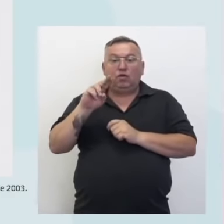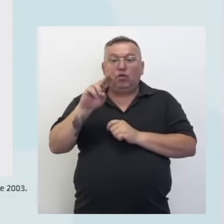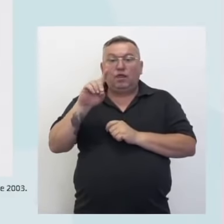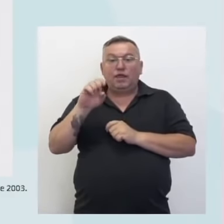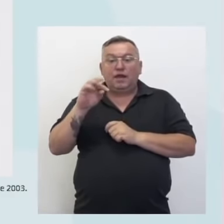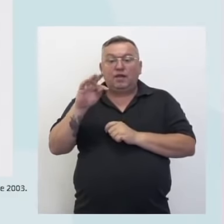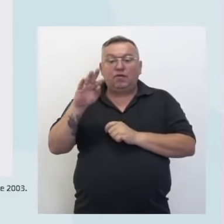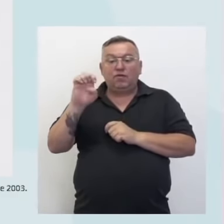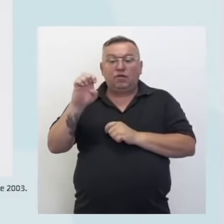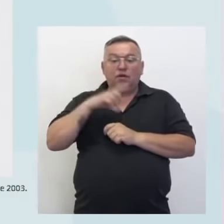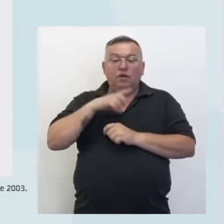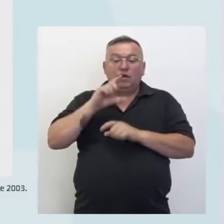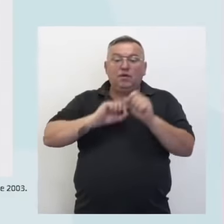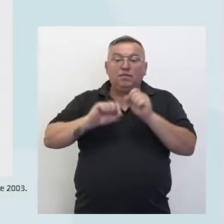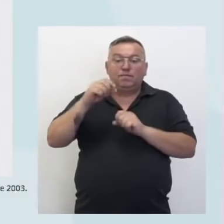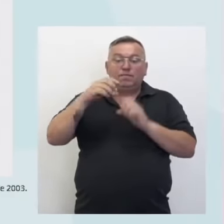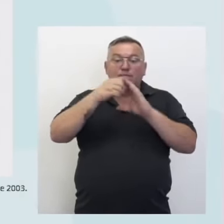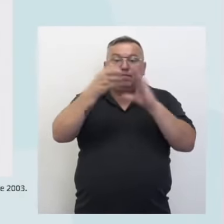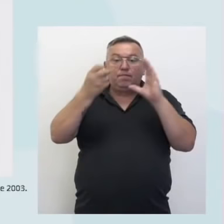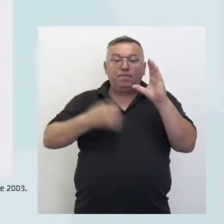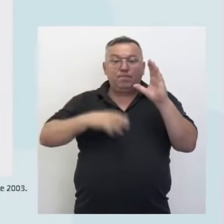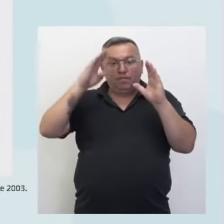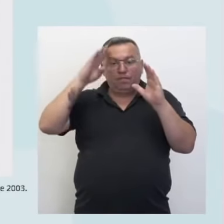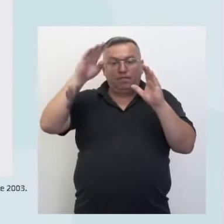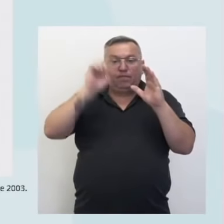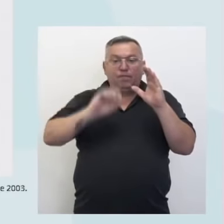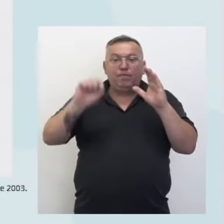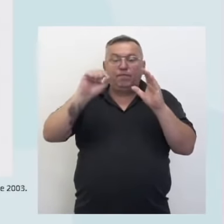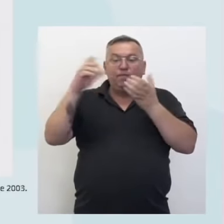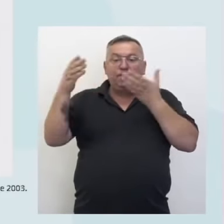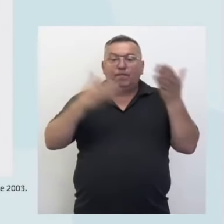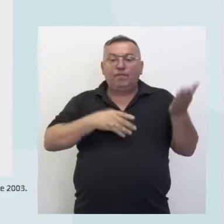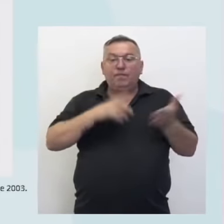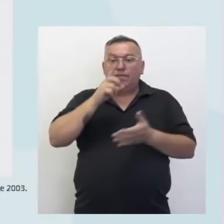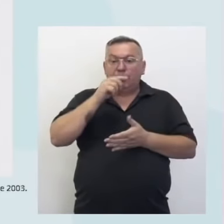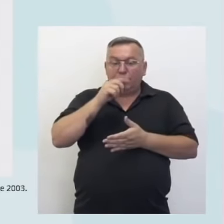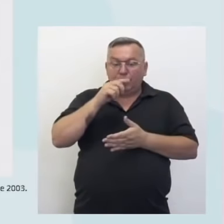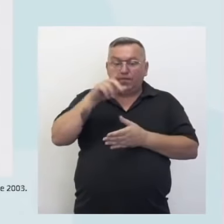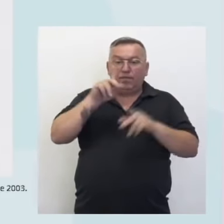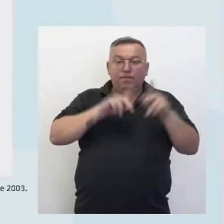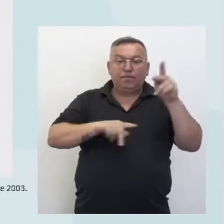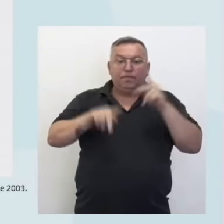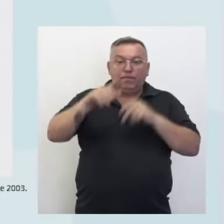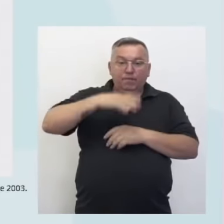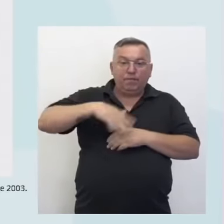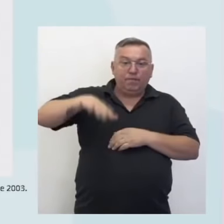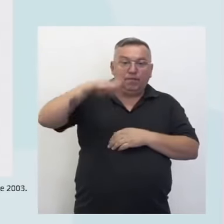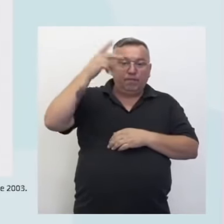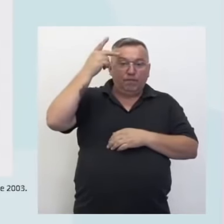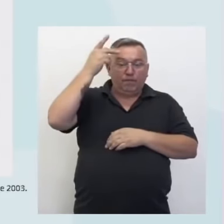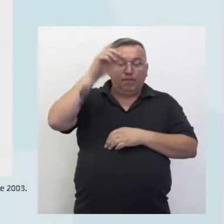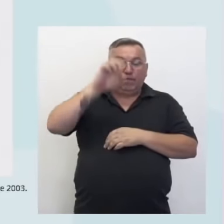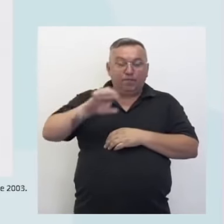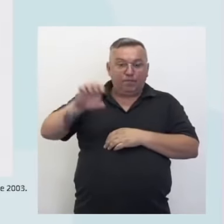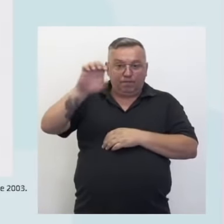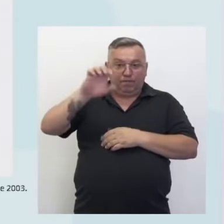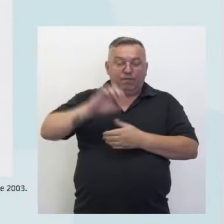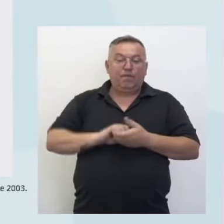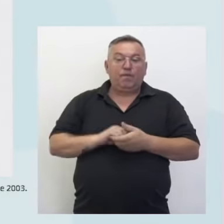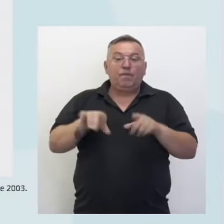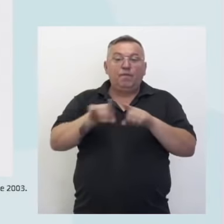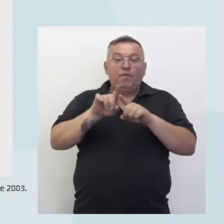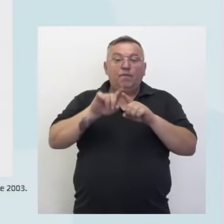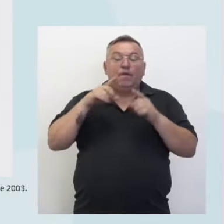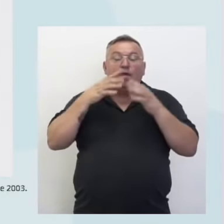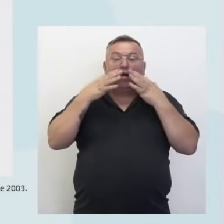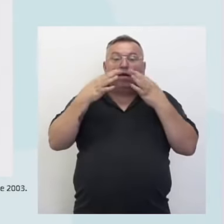uma característica em principal, que é trazer água para a população do estado de São Paulo. Então aí